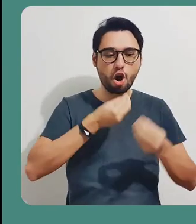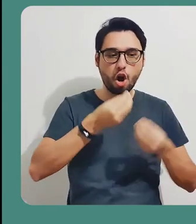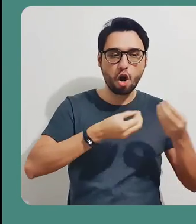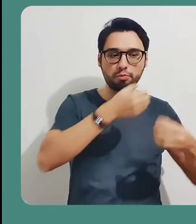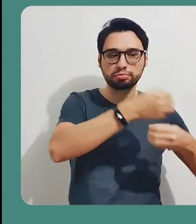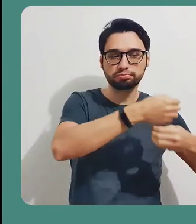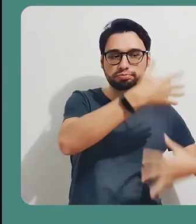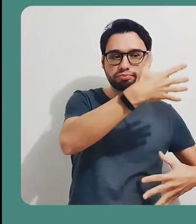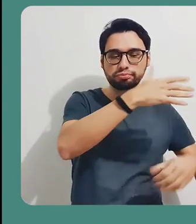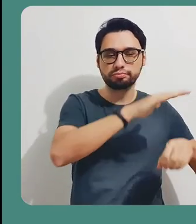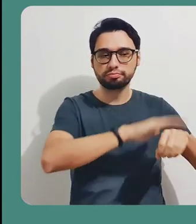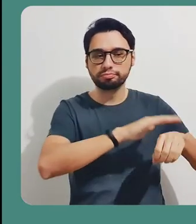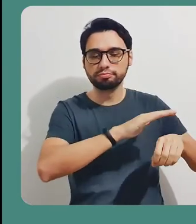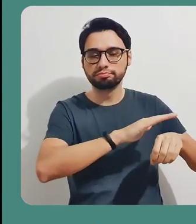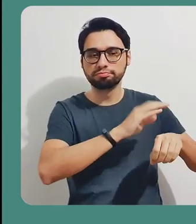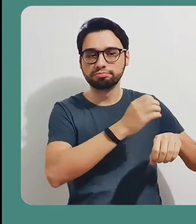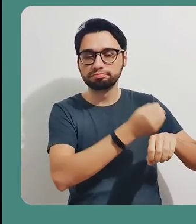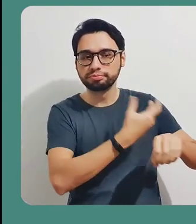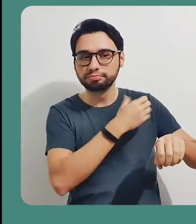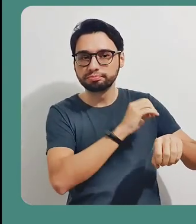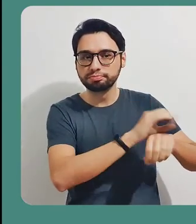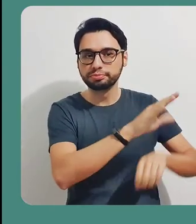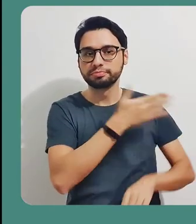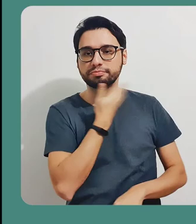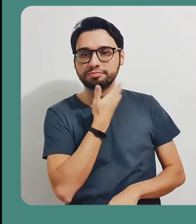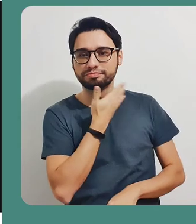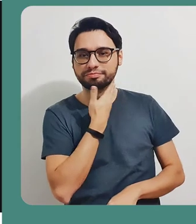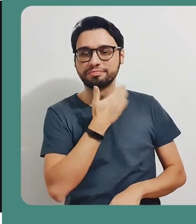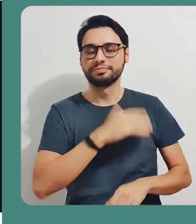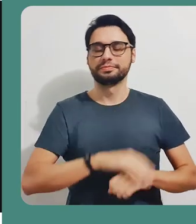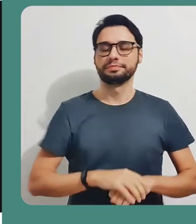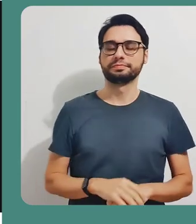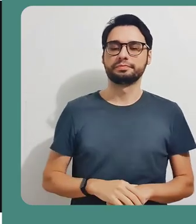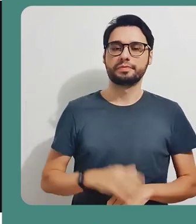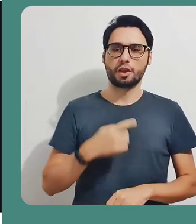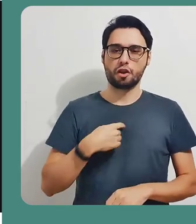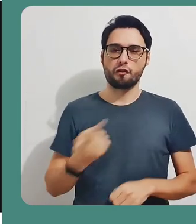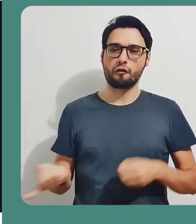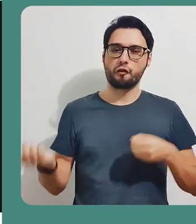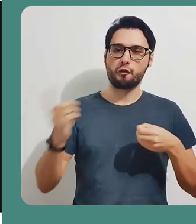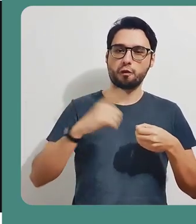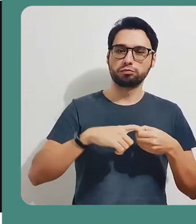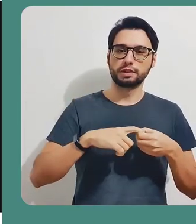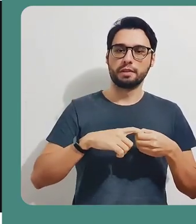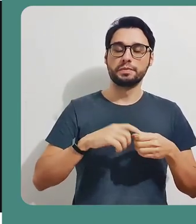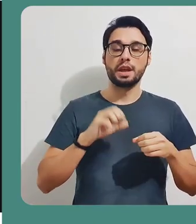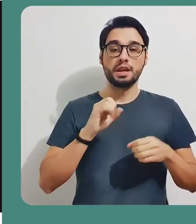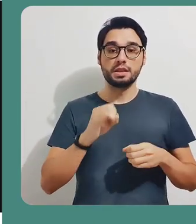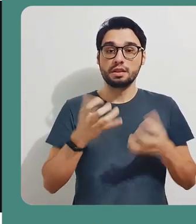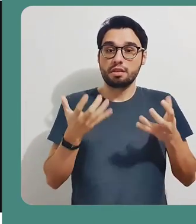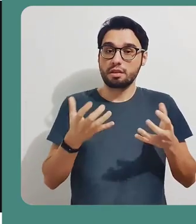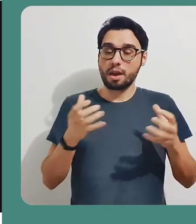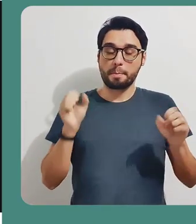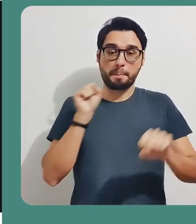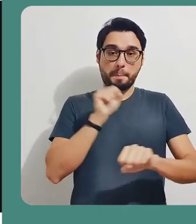tela do Google Meets para verificar essas interações. Eu vou retornar aqui para a minha tela do